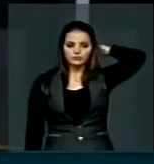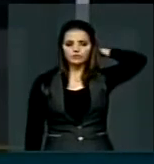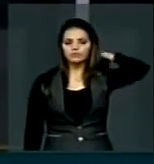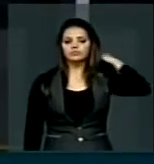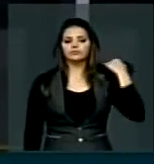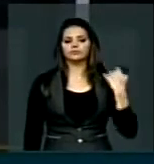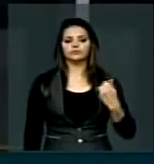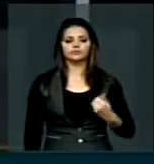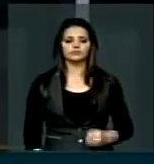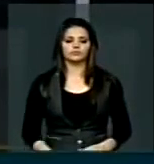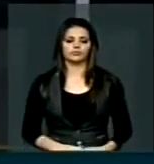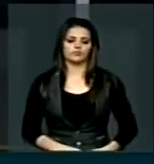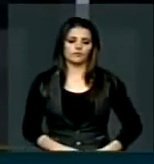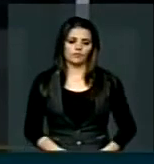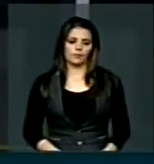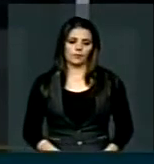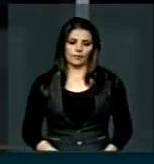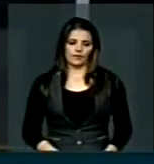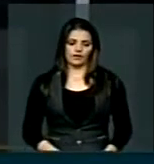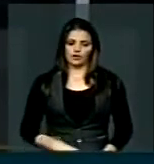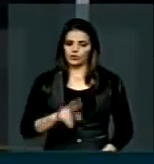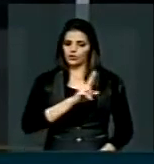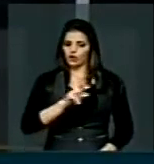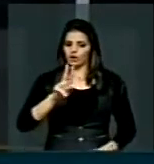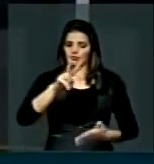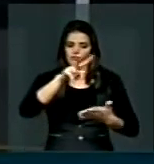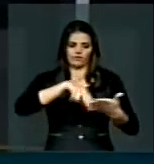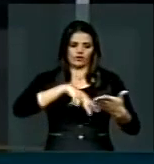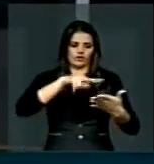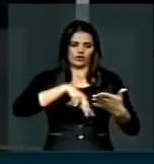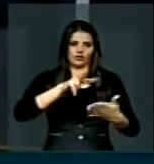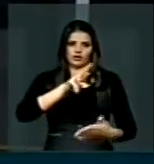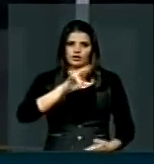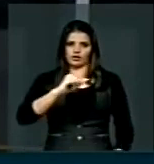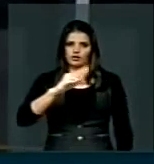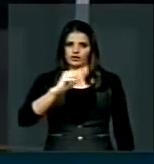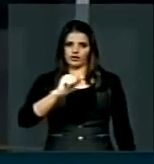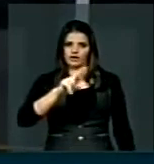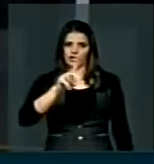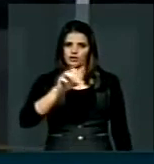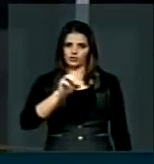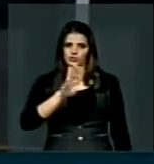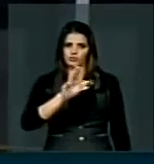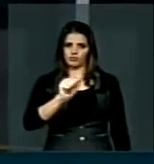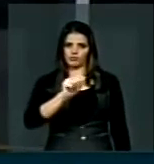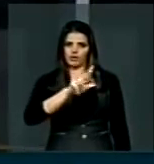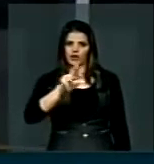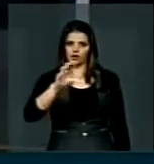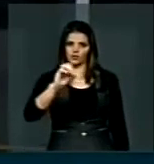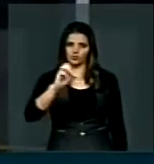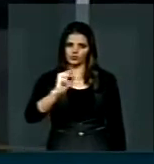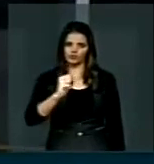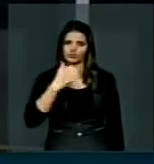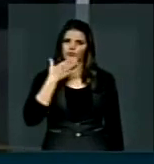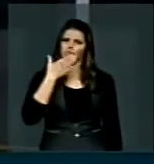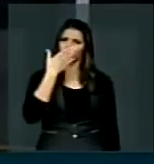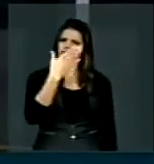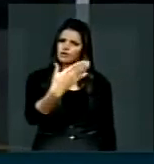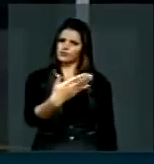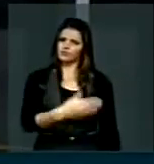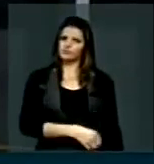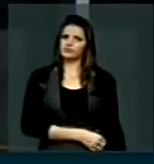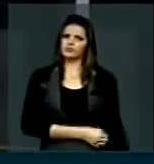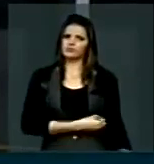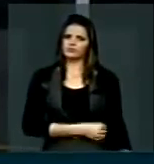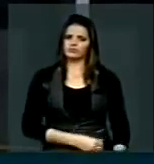jovem Ricardo, está o nome dele por aqui, depois eu vou passar, Ricardo Barros. E eu peço aqui a